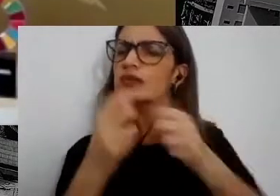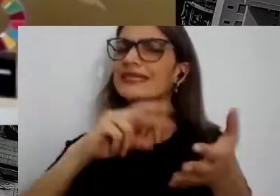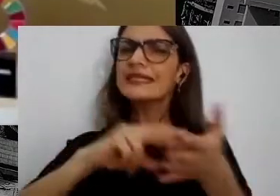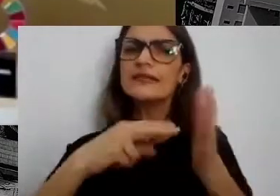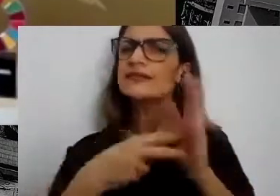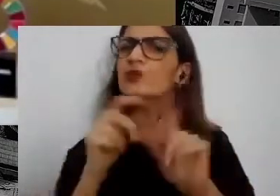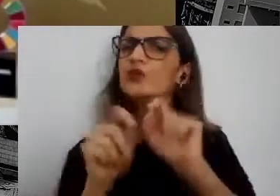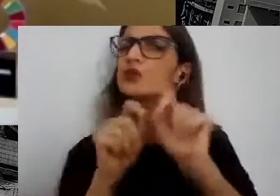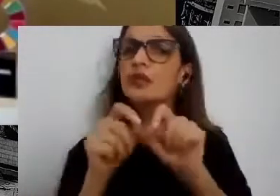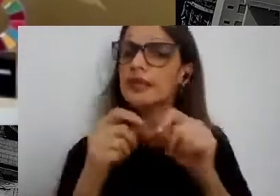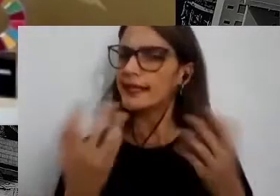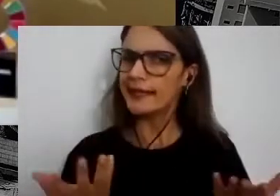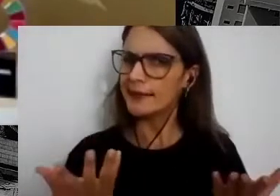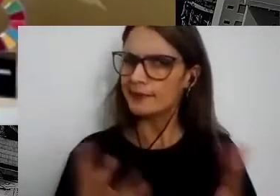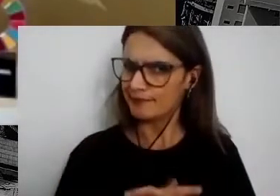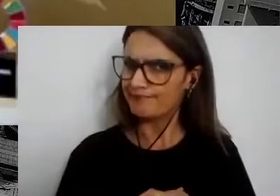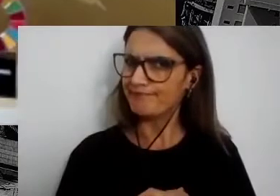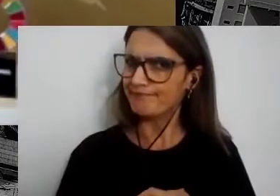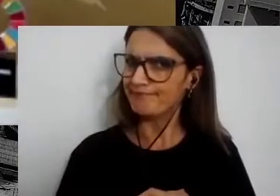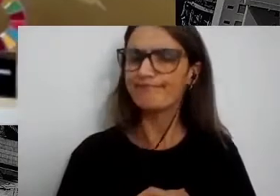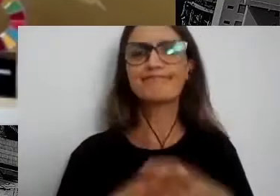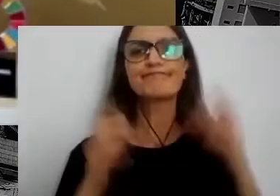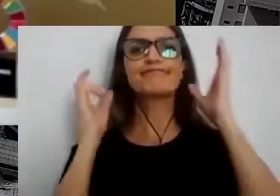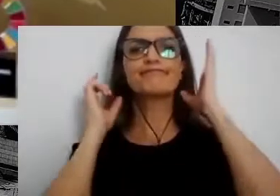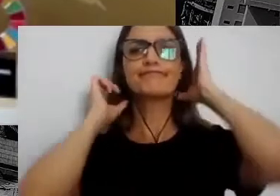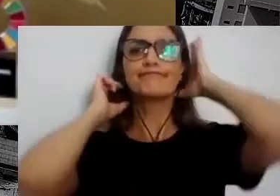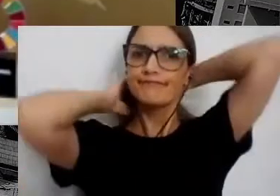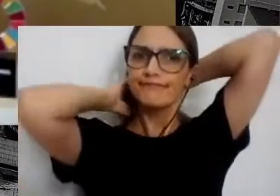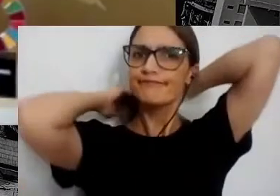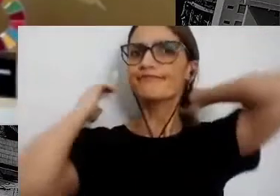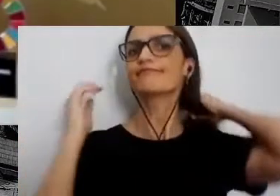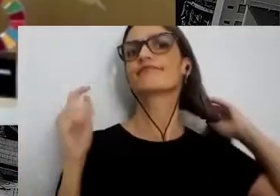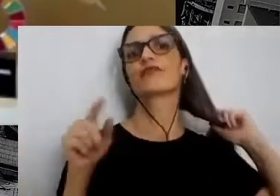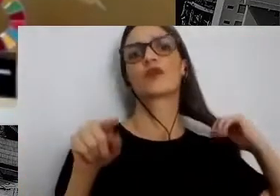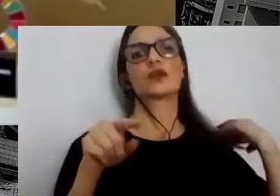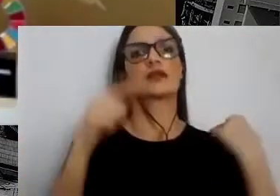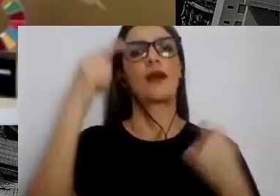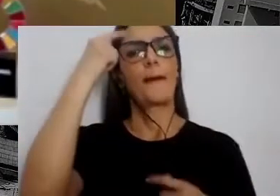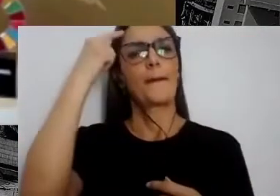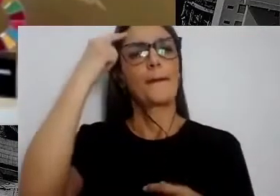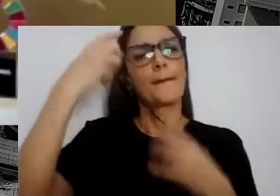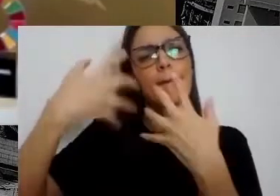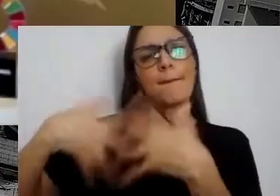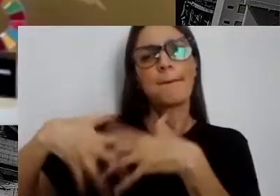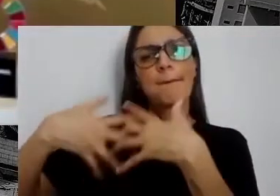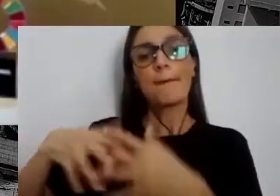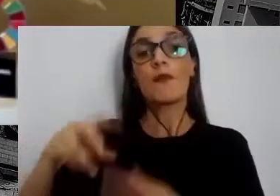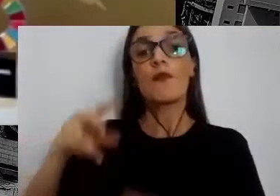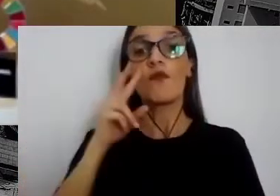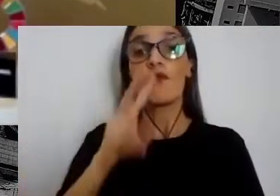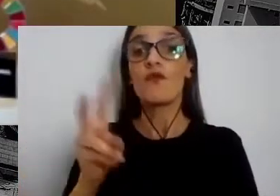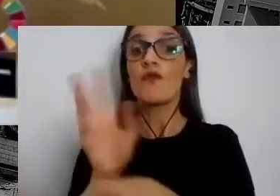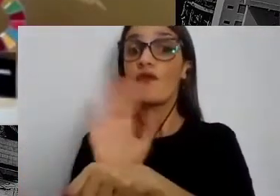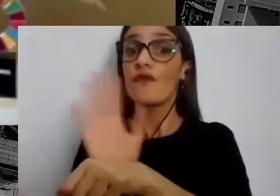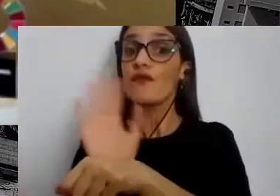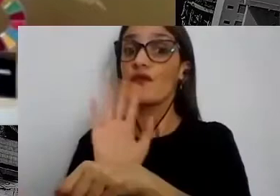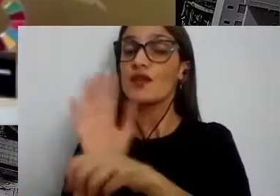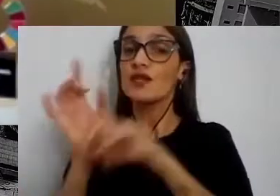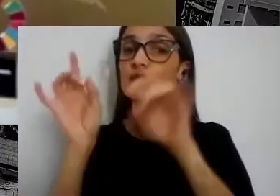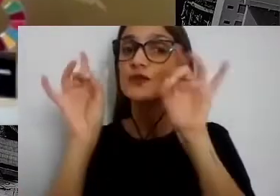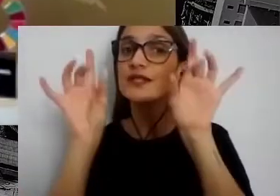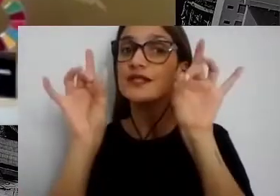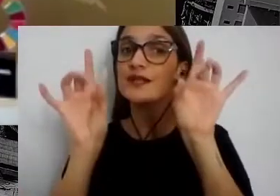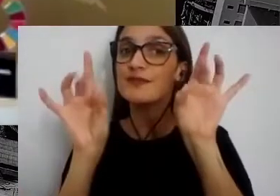nisso. Bom, enquanto você vai pensando, a gente vai assistir a um vídeo especial que levanta